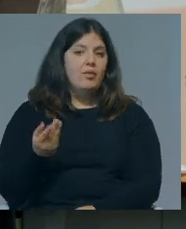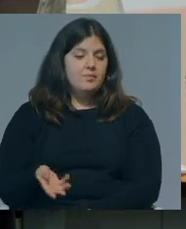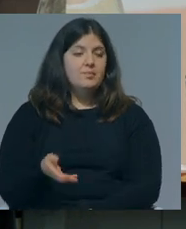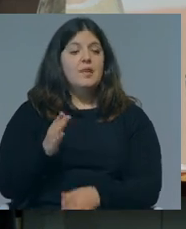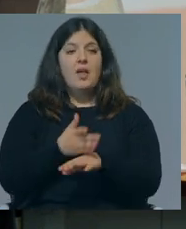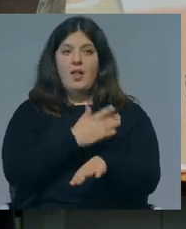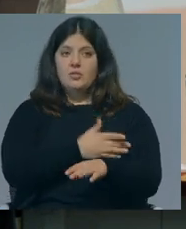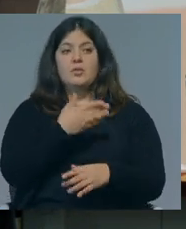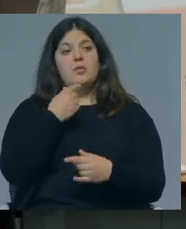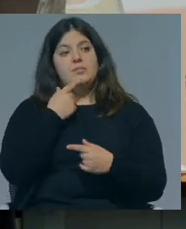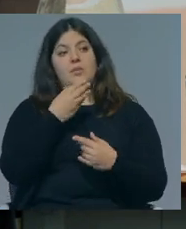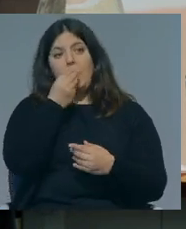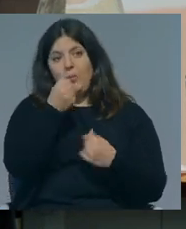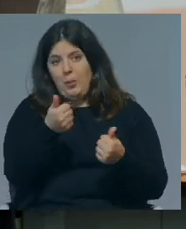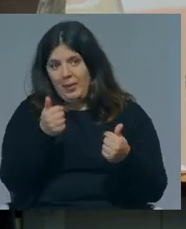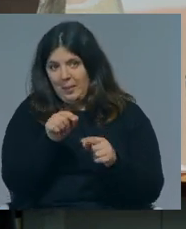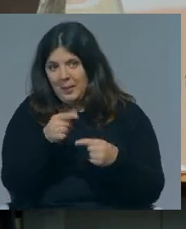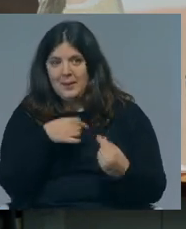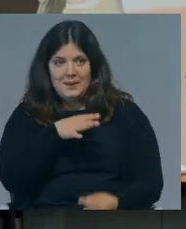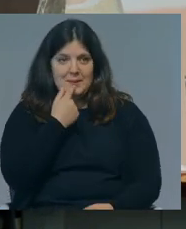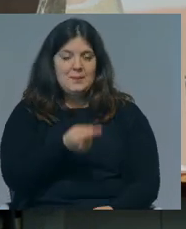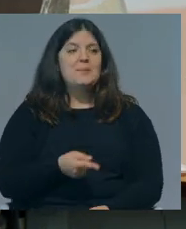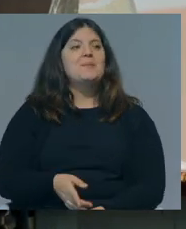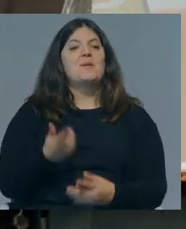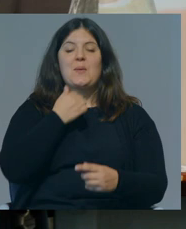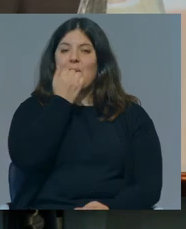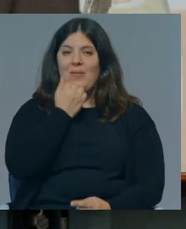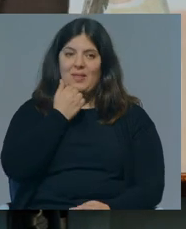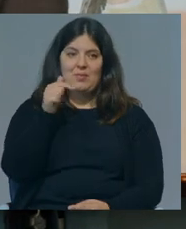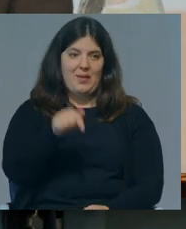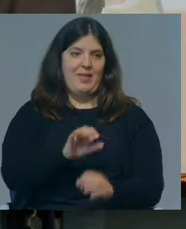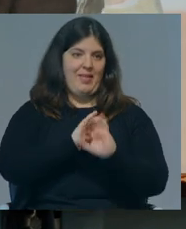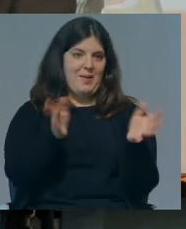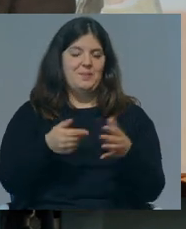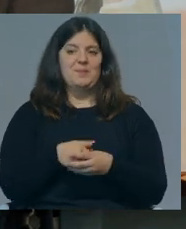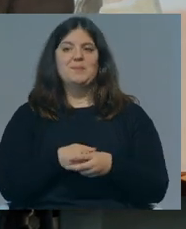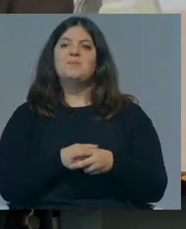Antes de mais, queria dizer que estou me almoçando muito bem, estou muito contente de estar aqui, claro.